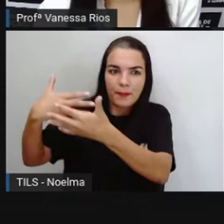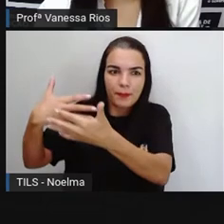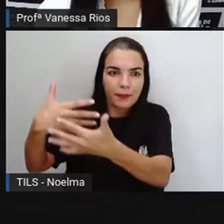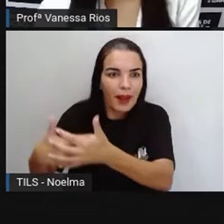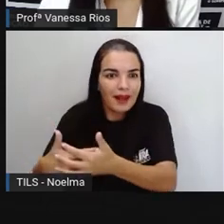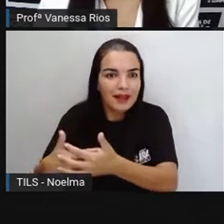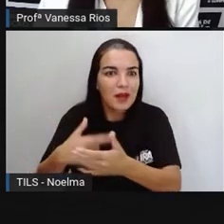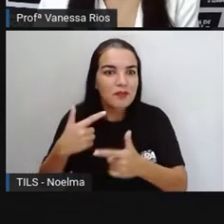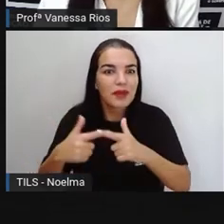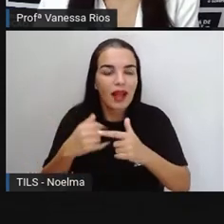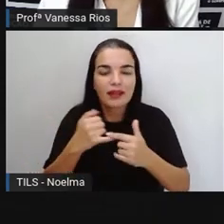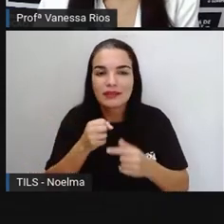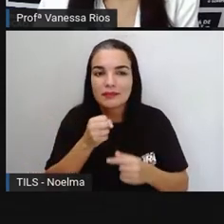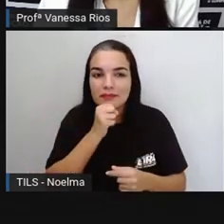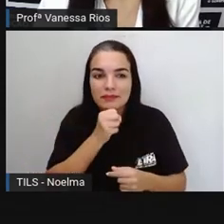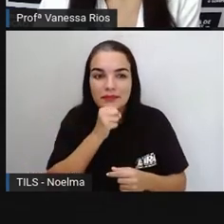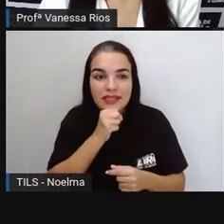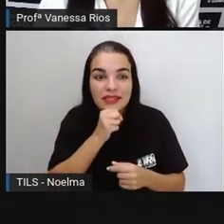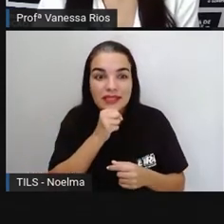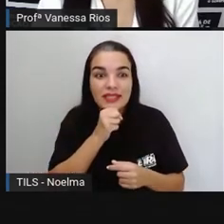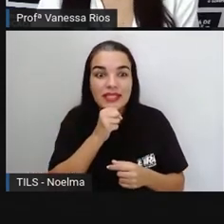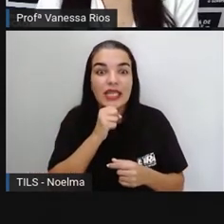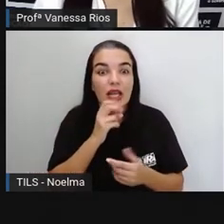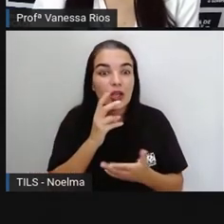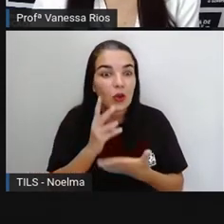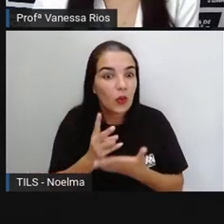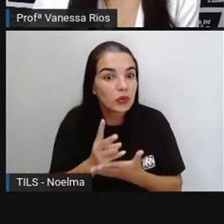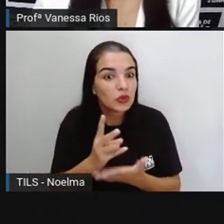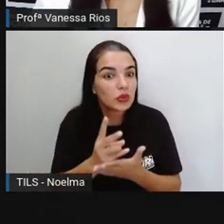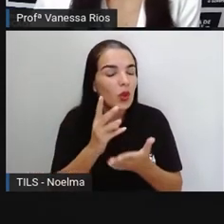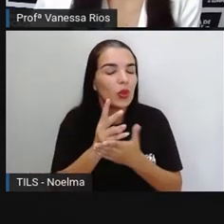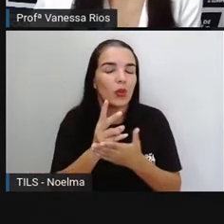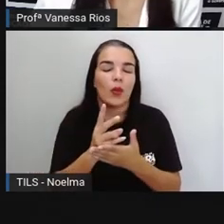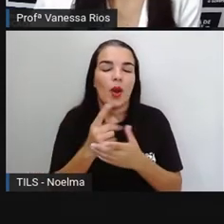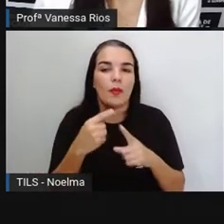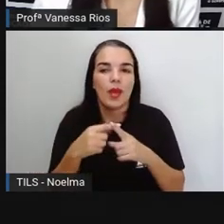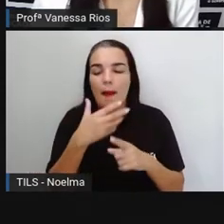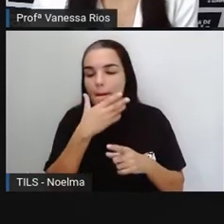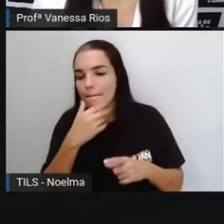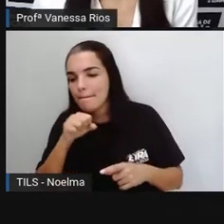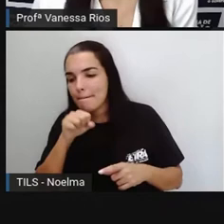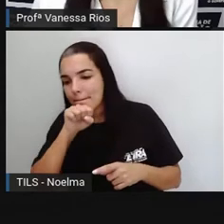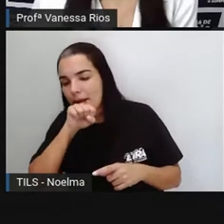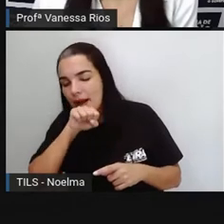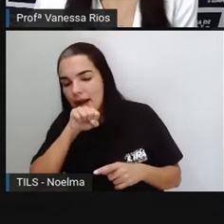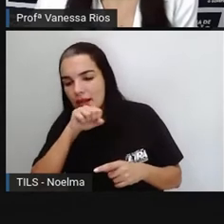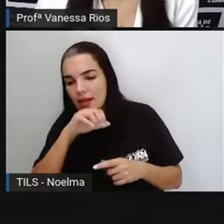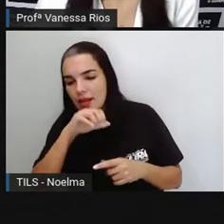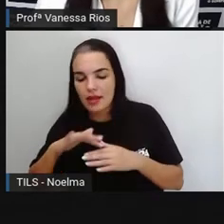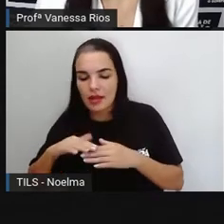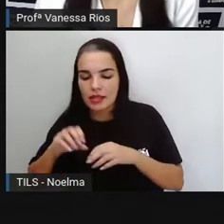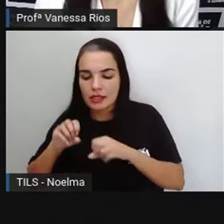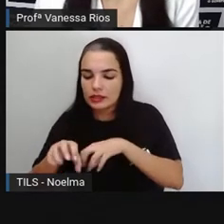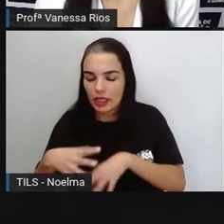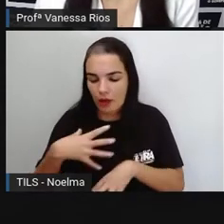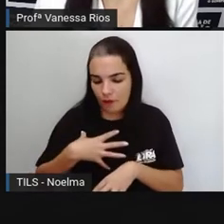esquecidas, atendidas e passadas aí de pai para filho, de avó para neto.